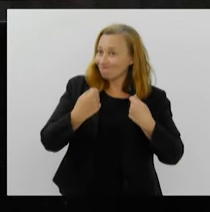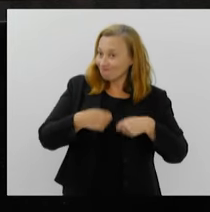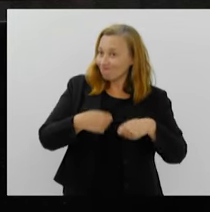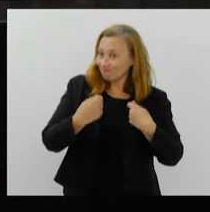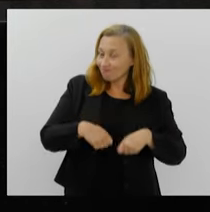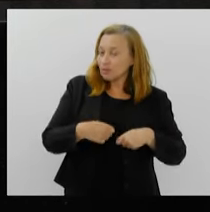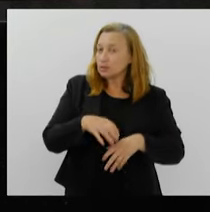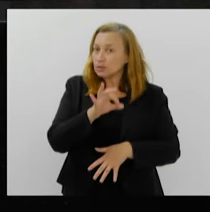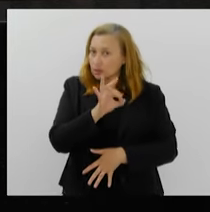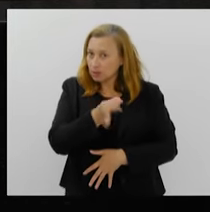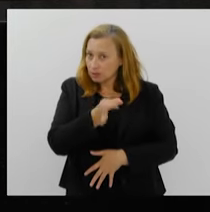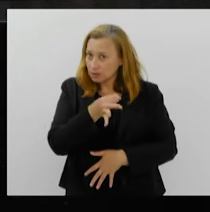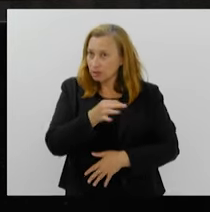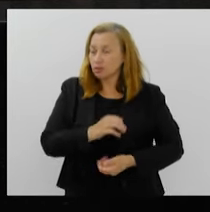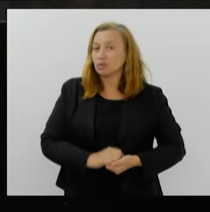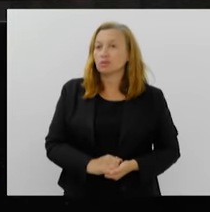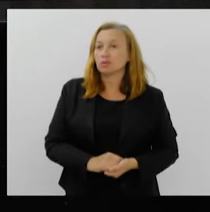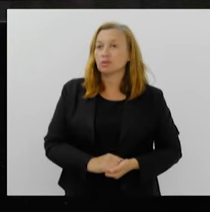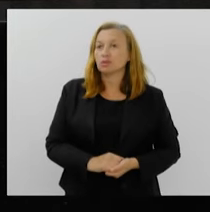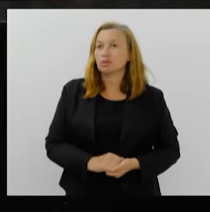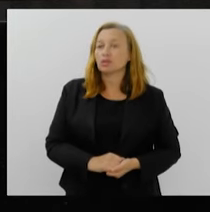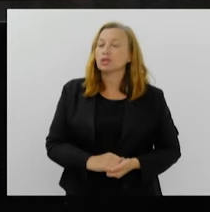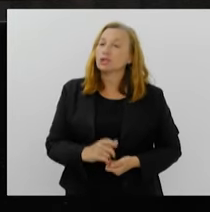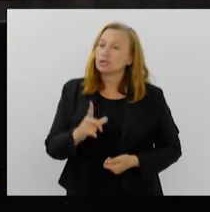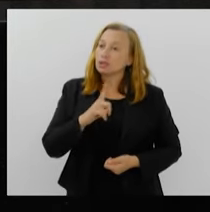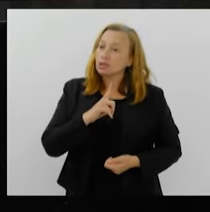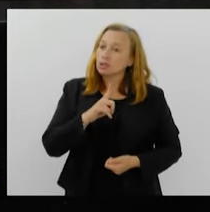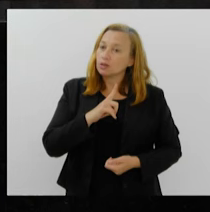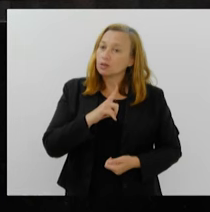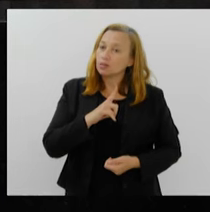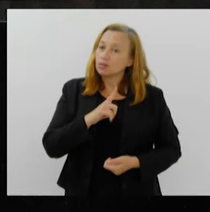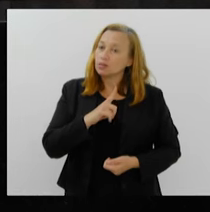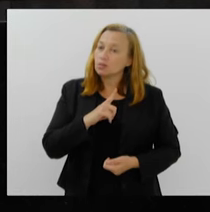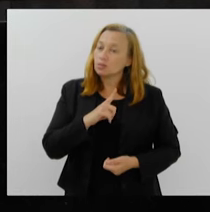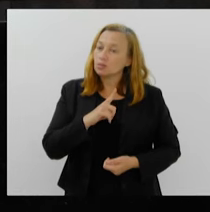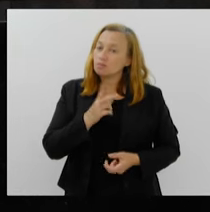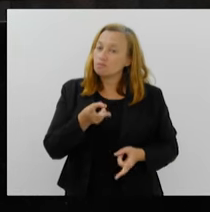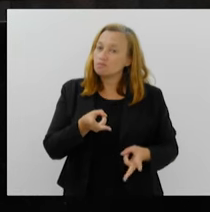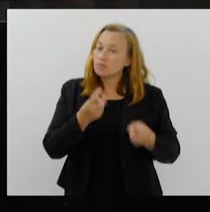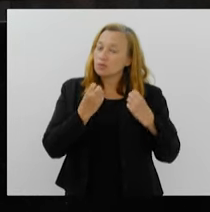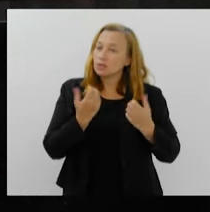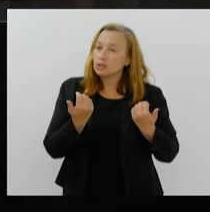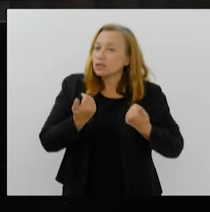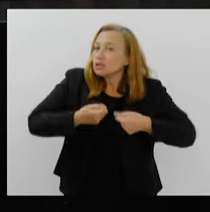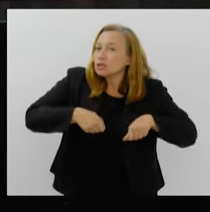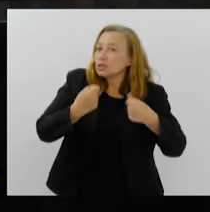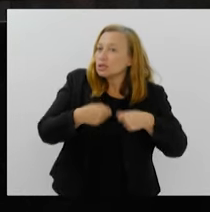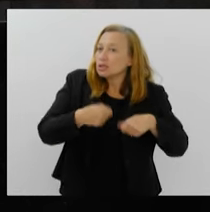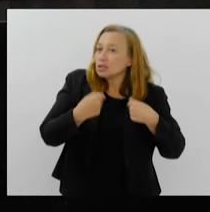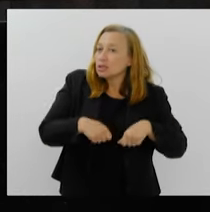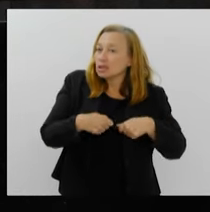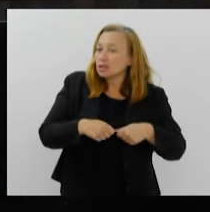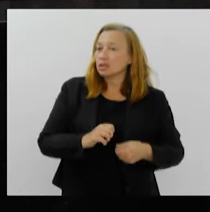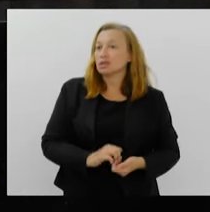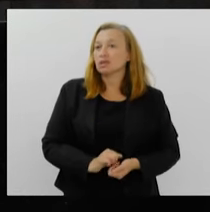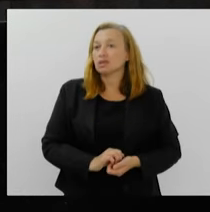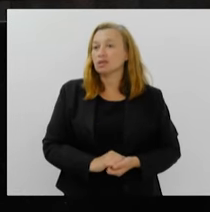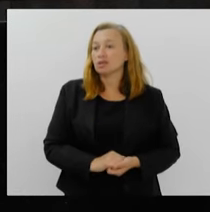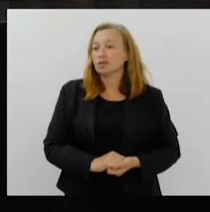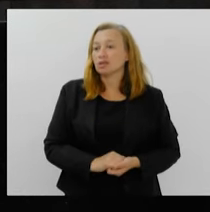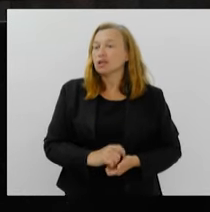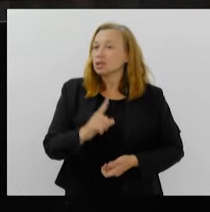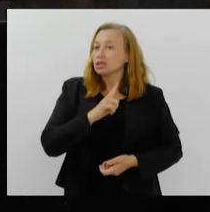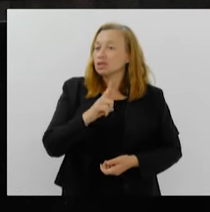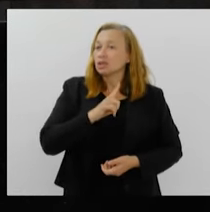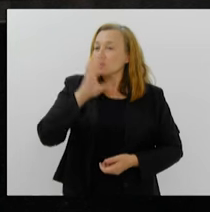de fato que tenhamos uma percepção da necessidade imperiosa de